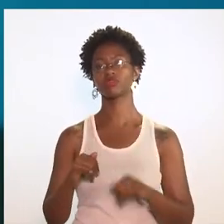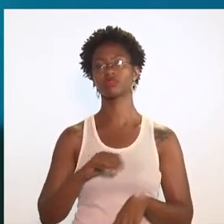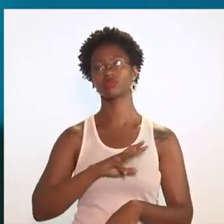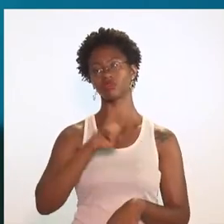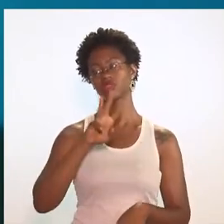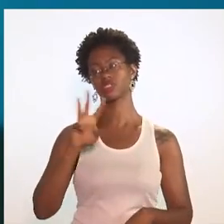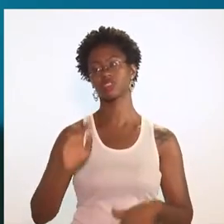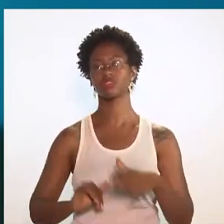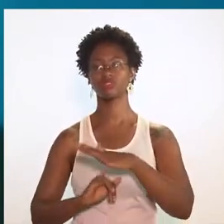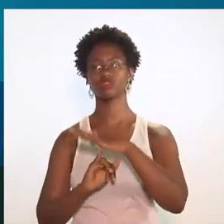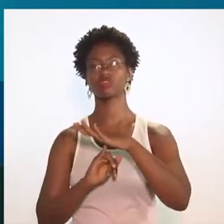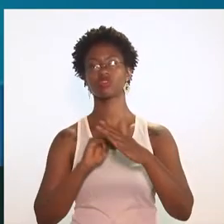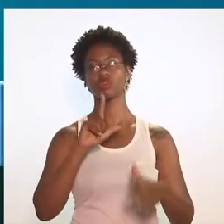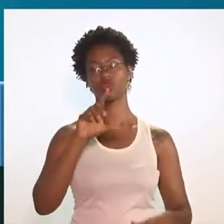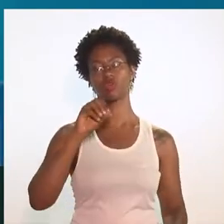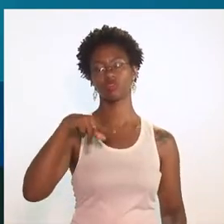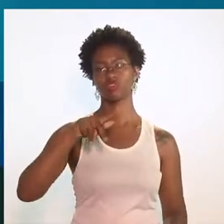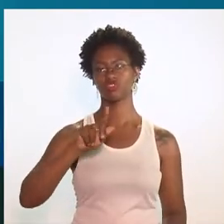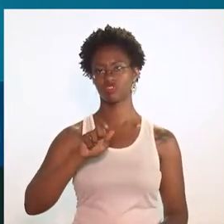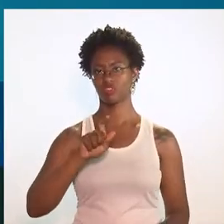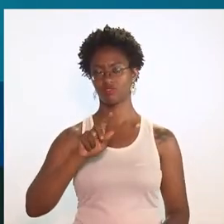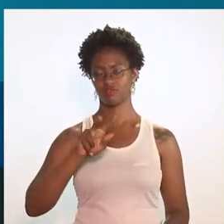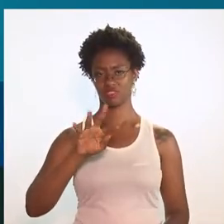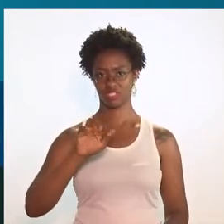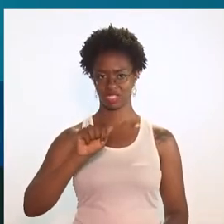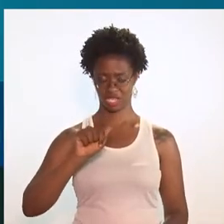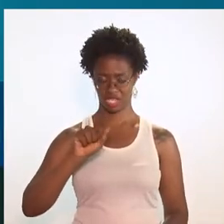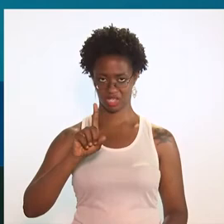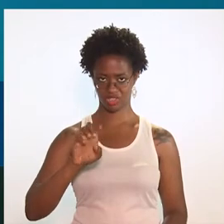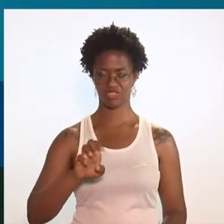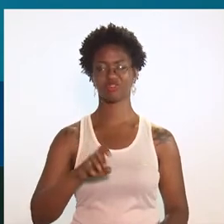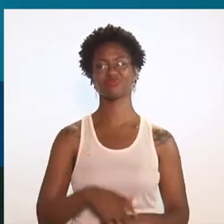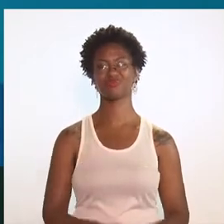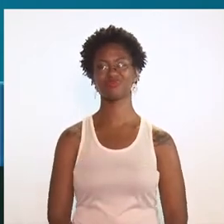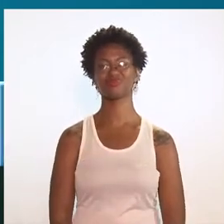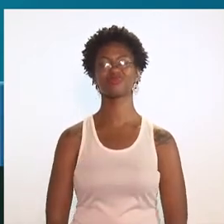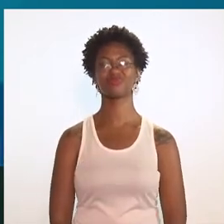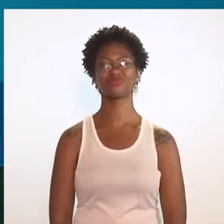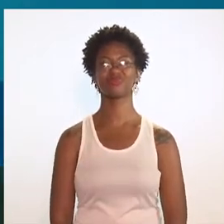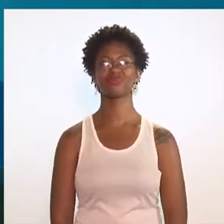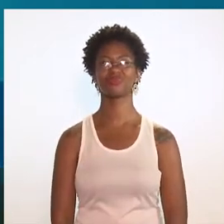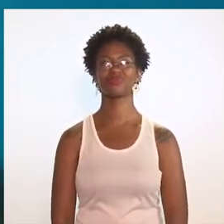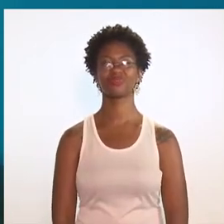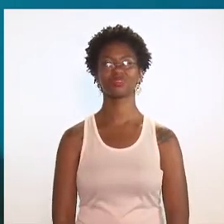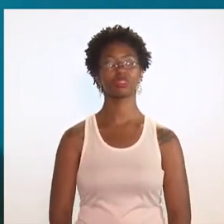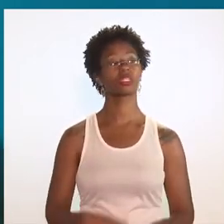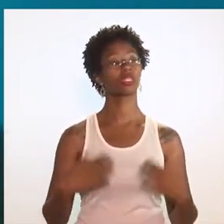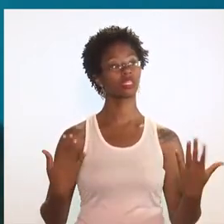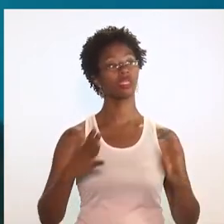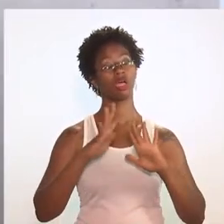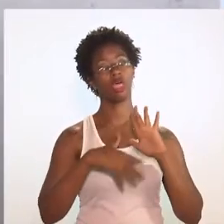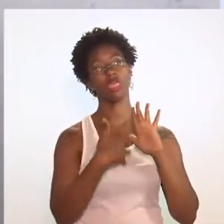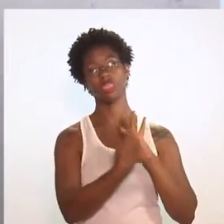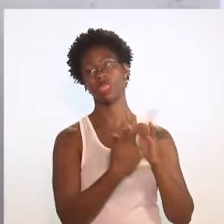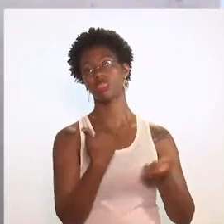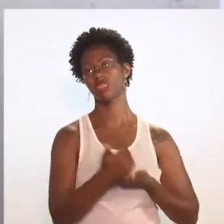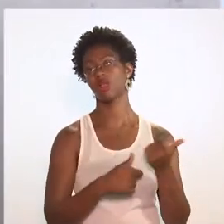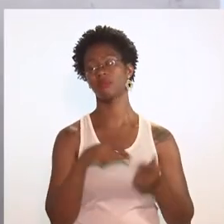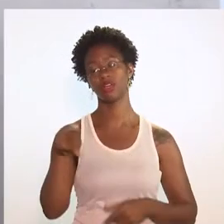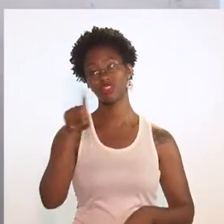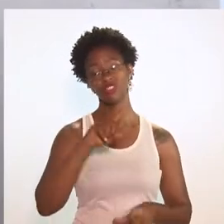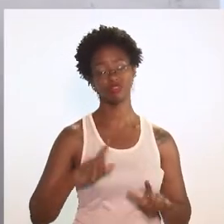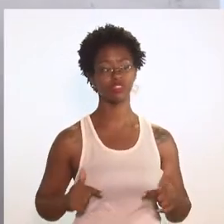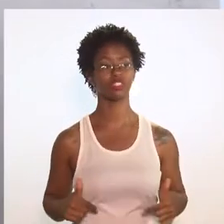também no site do Instituto de Longevidade, Instituto de Longevidade.org, que é mais fácil. Em termos de agenda de